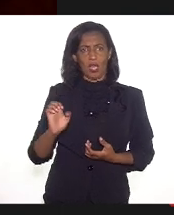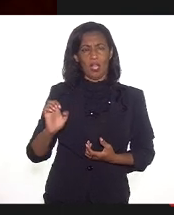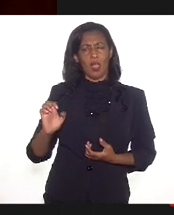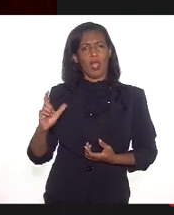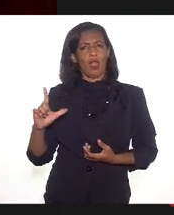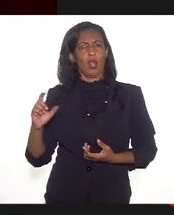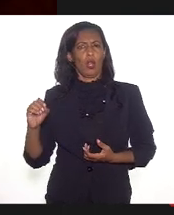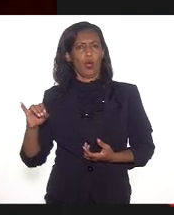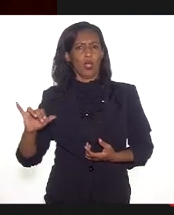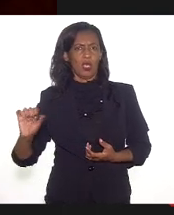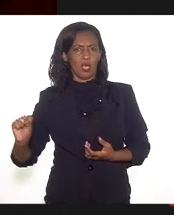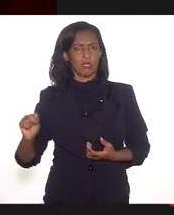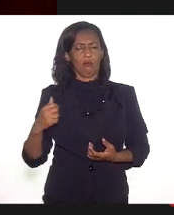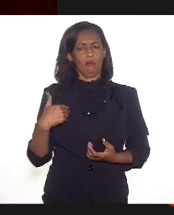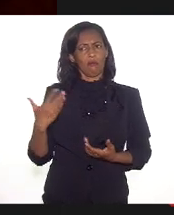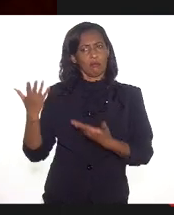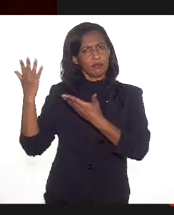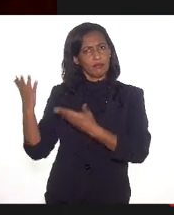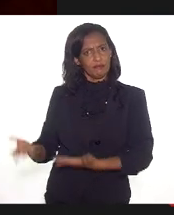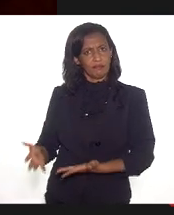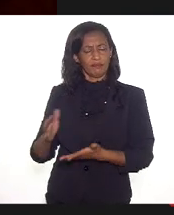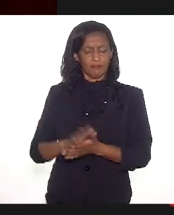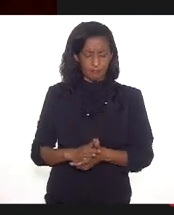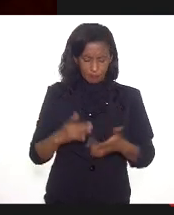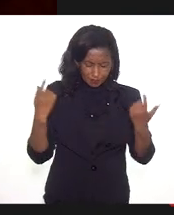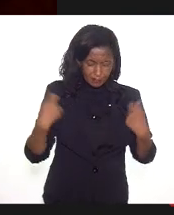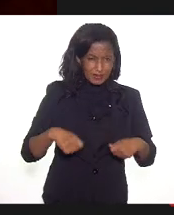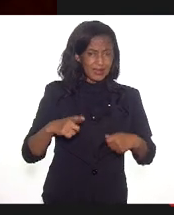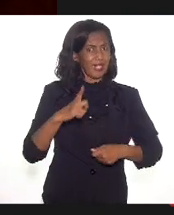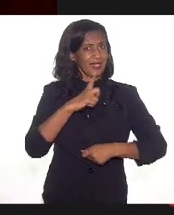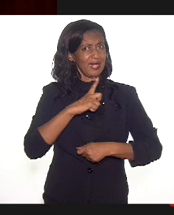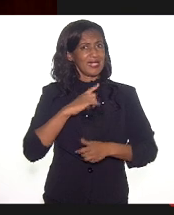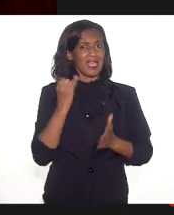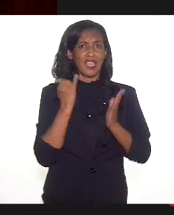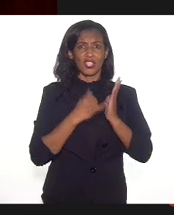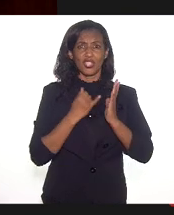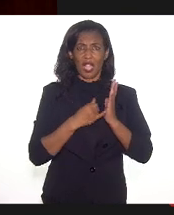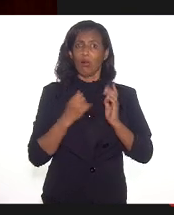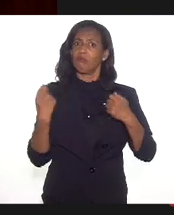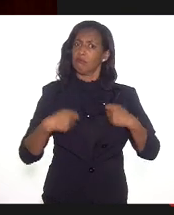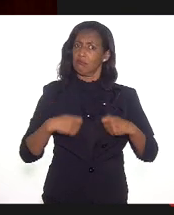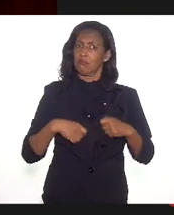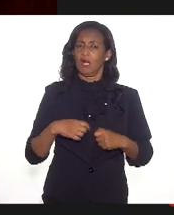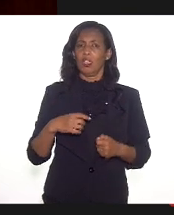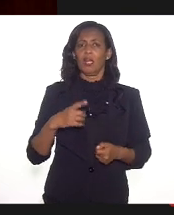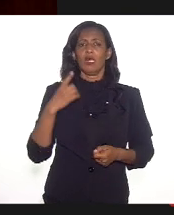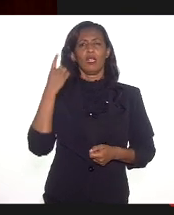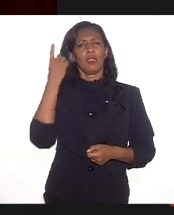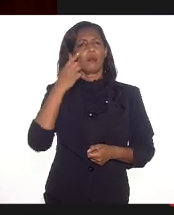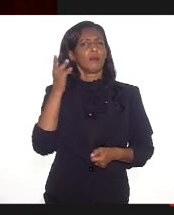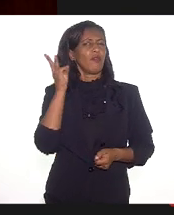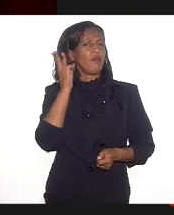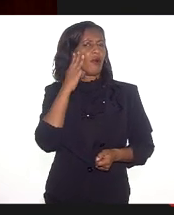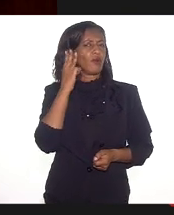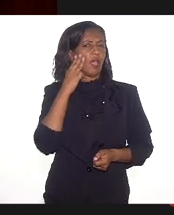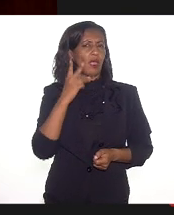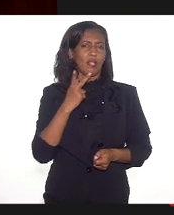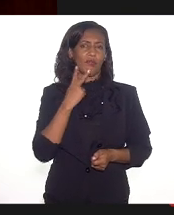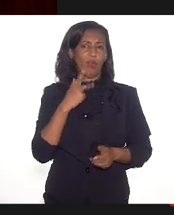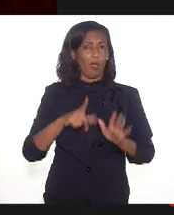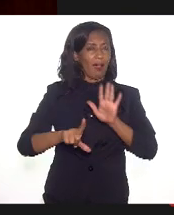Fico aí, corroboro com vocês que é necessário se intereditar. O deputado Valdeck Carneiro, ele fez uma